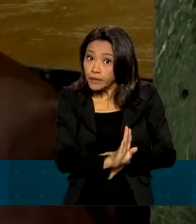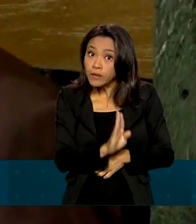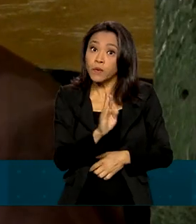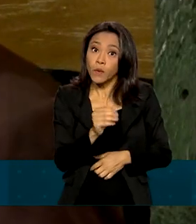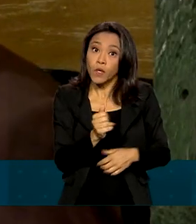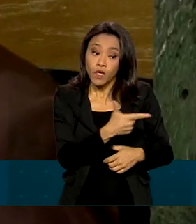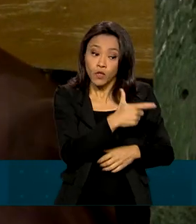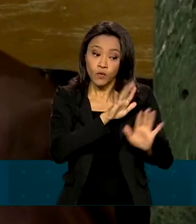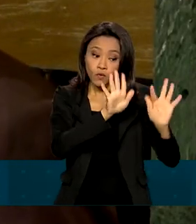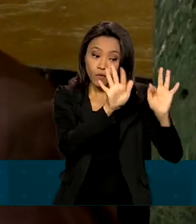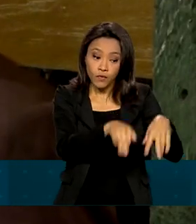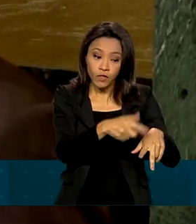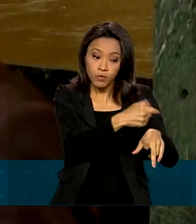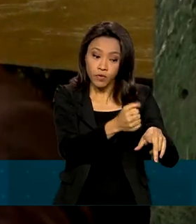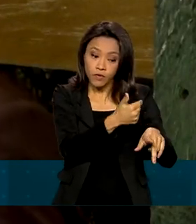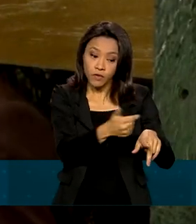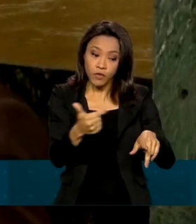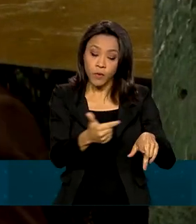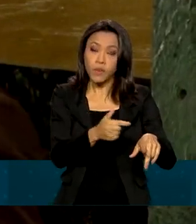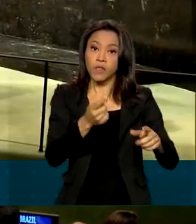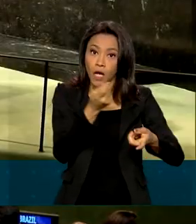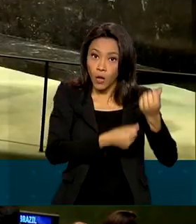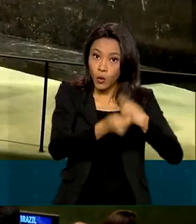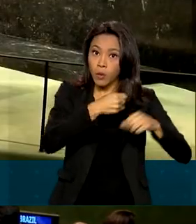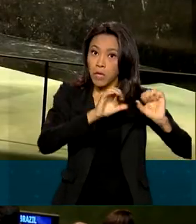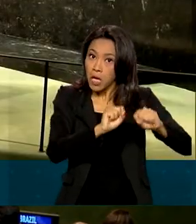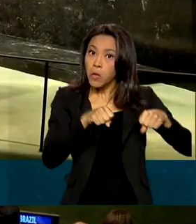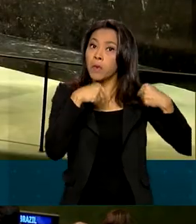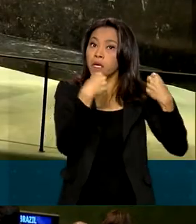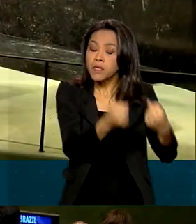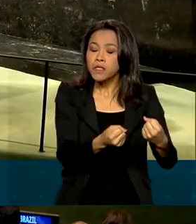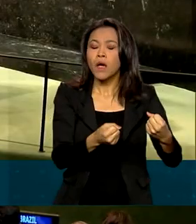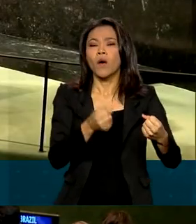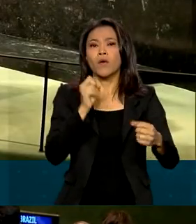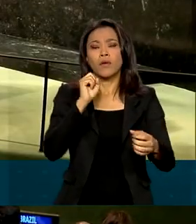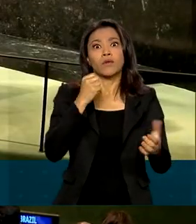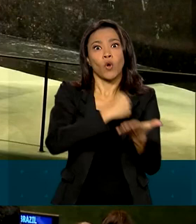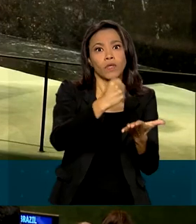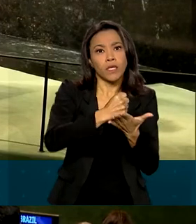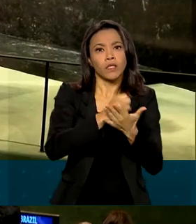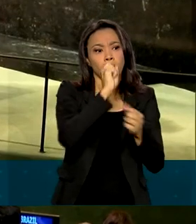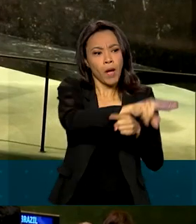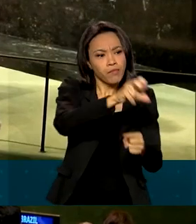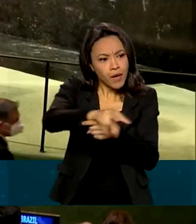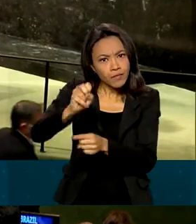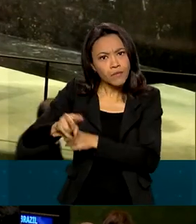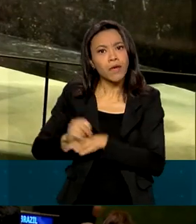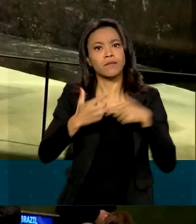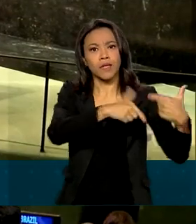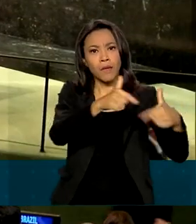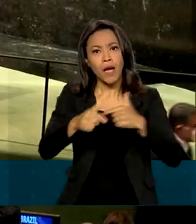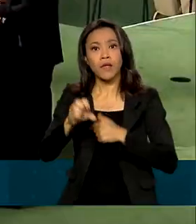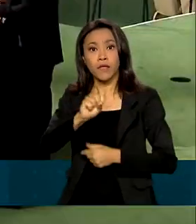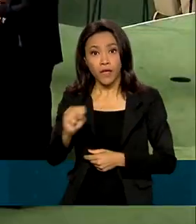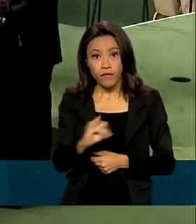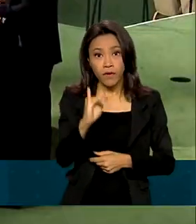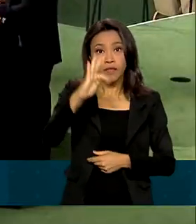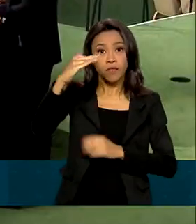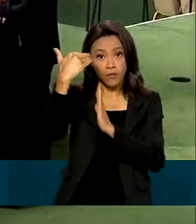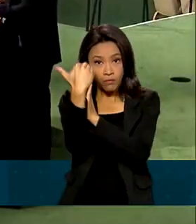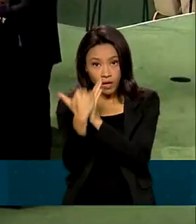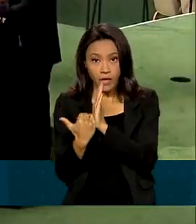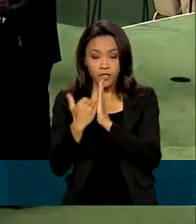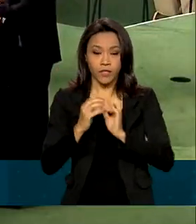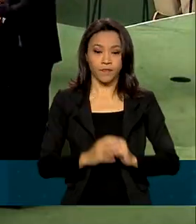com uma economia em plena recuperação, com a taxa de emprego em alta e a inflação em baixa. A